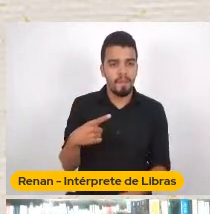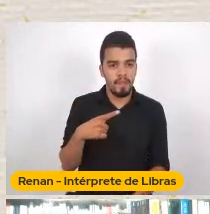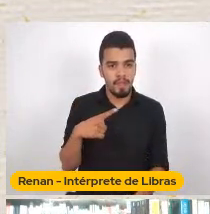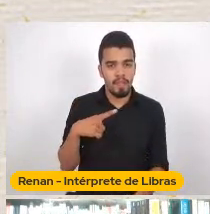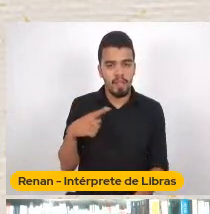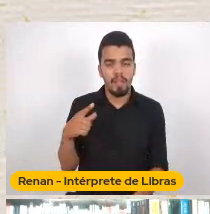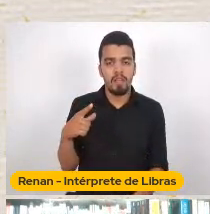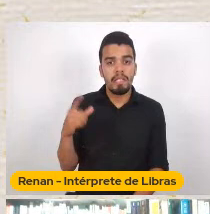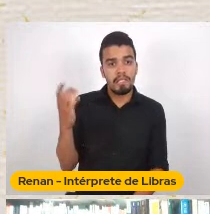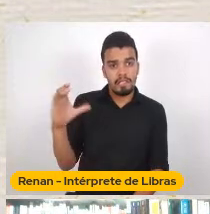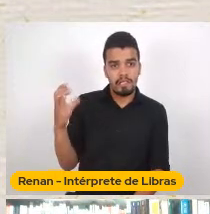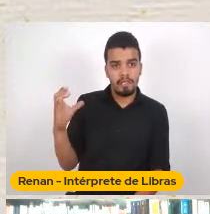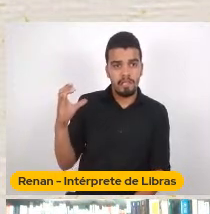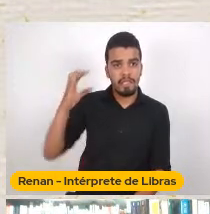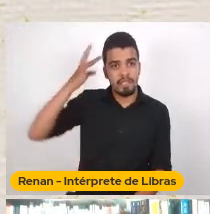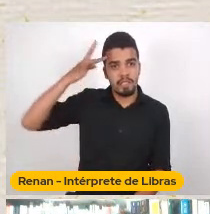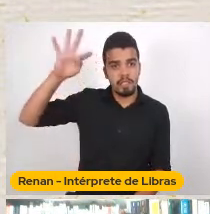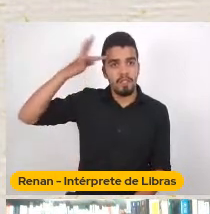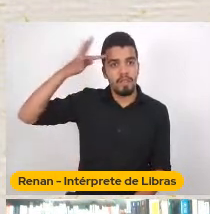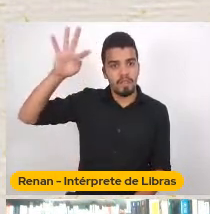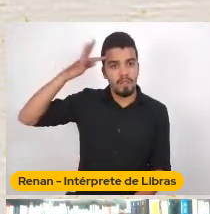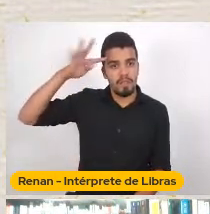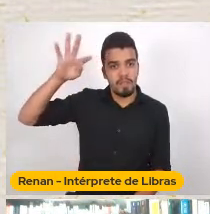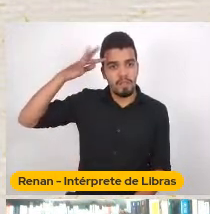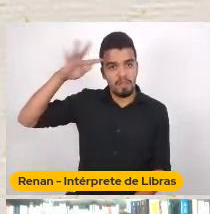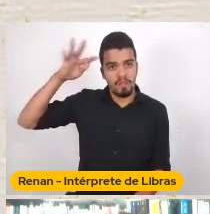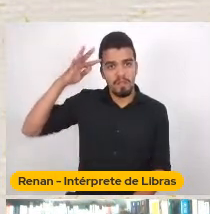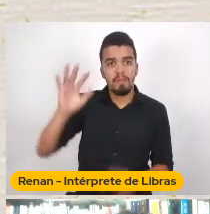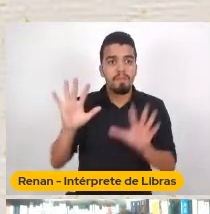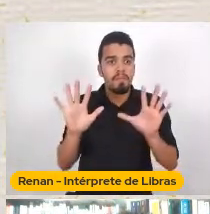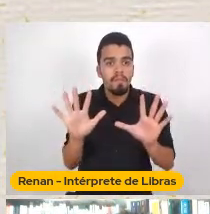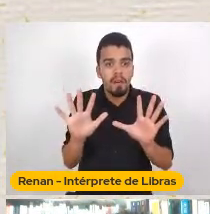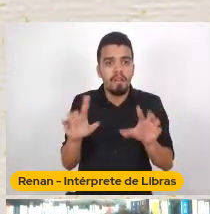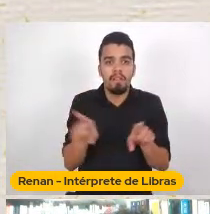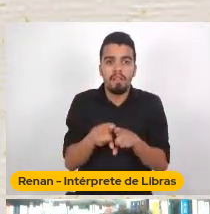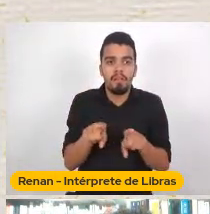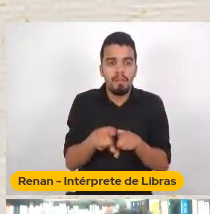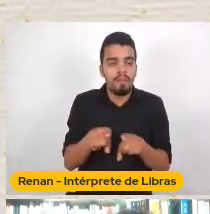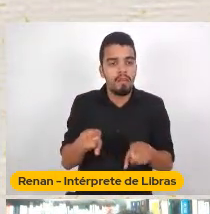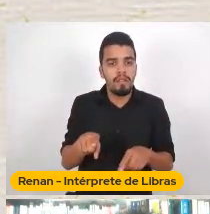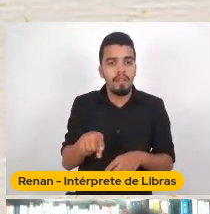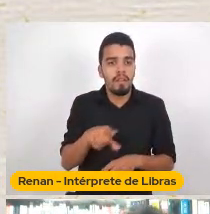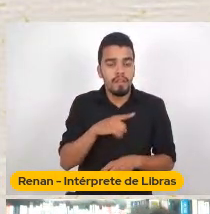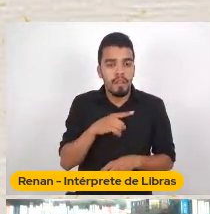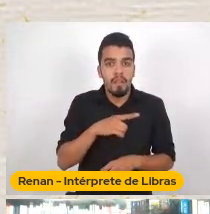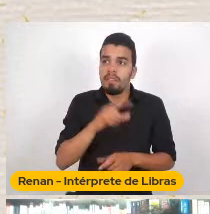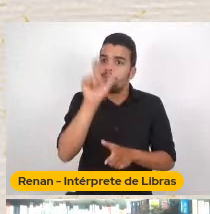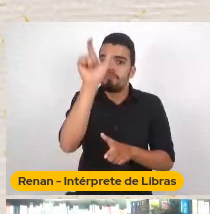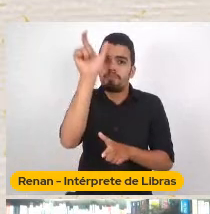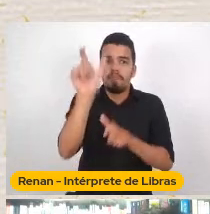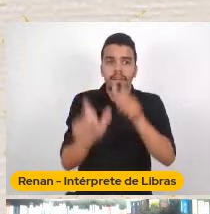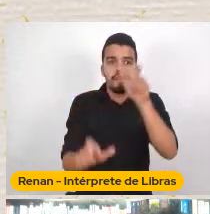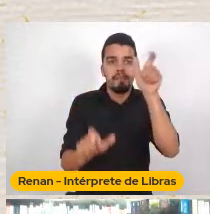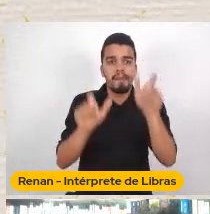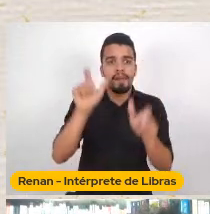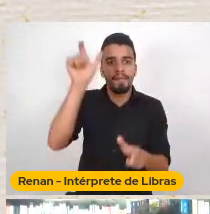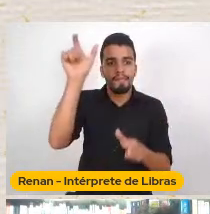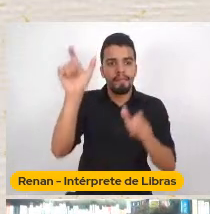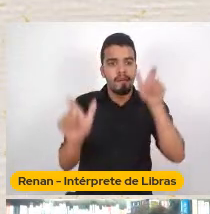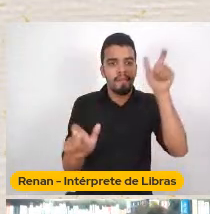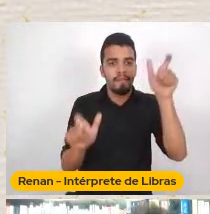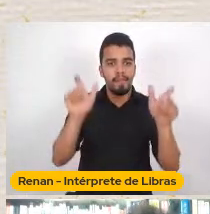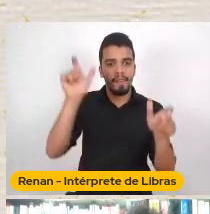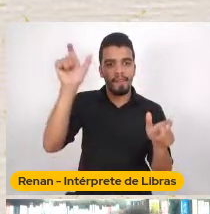Na Europa Mas nós temos Também Uma ordem De entendimento Do outro Como operador Do meu